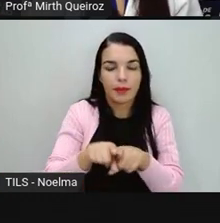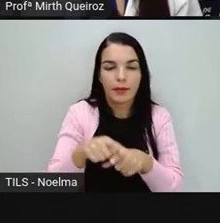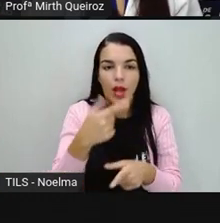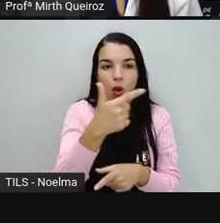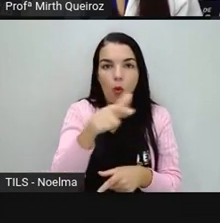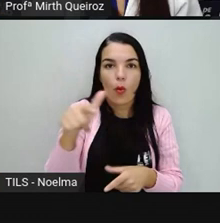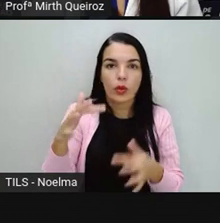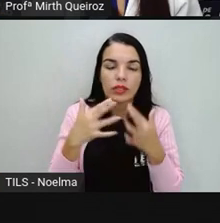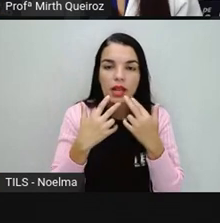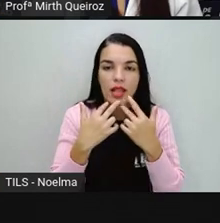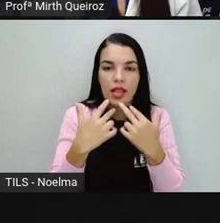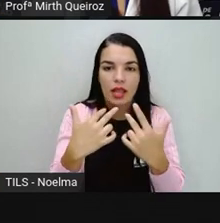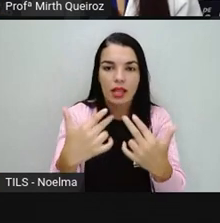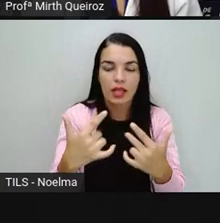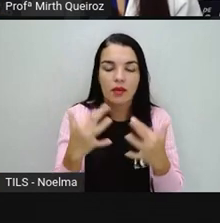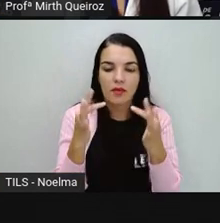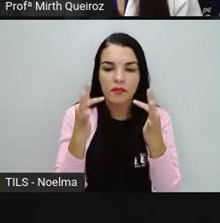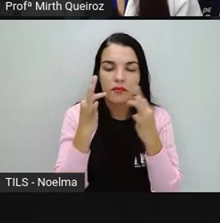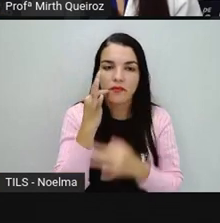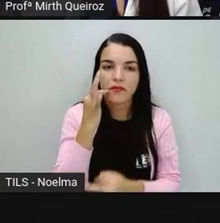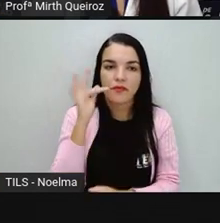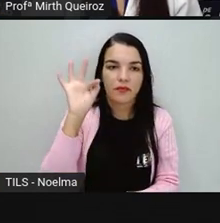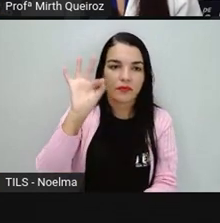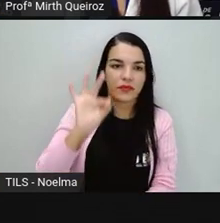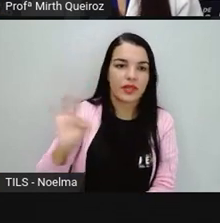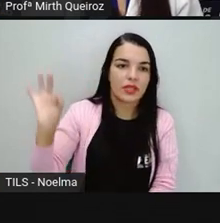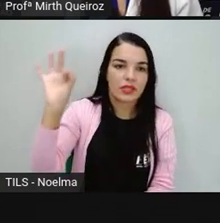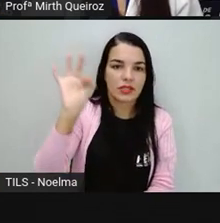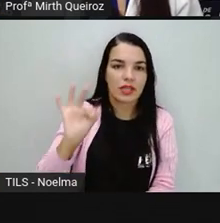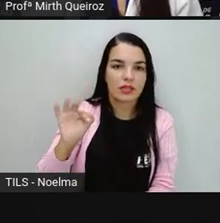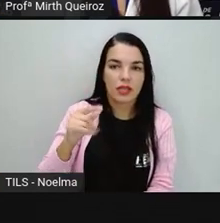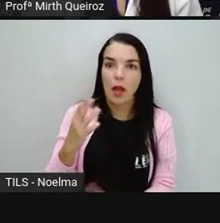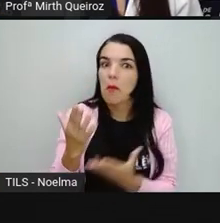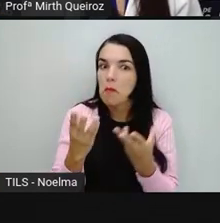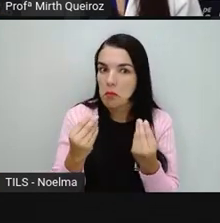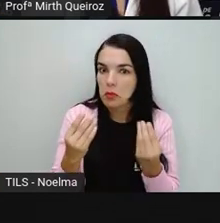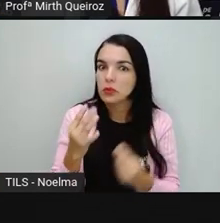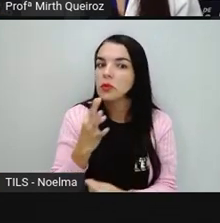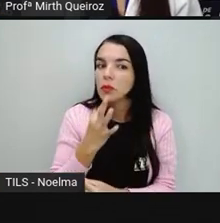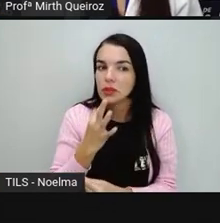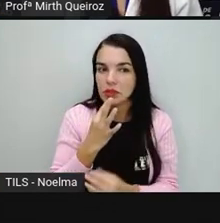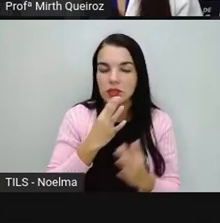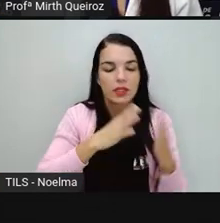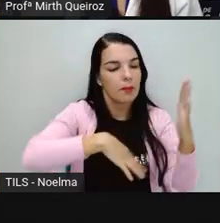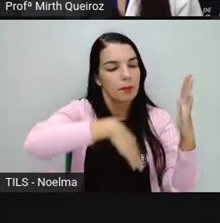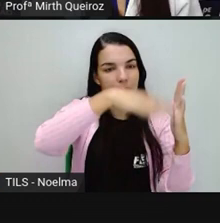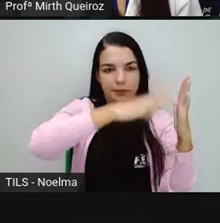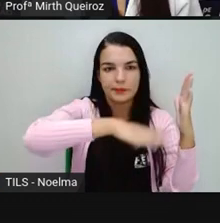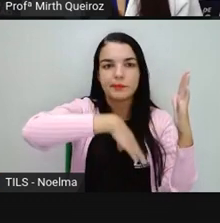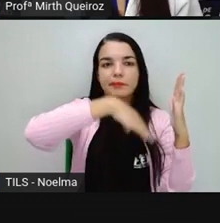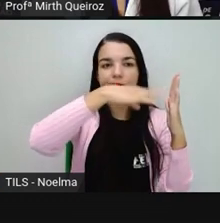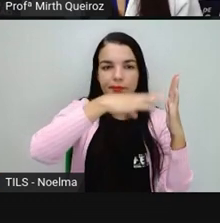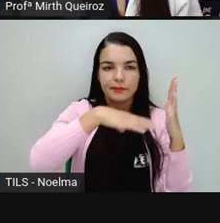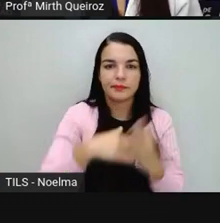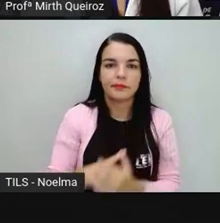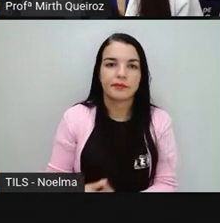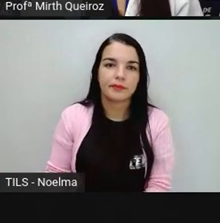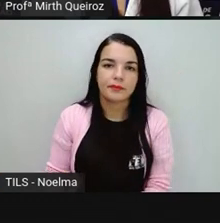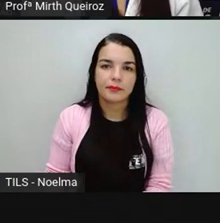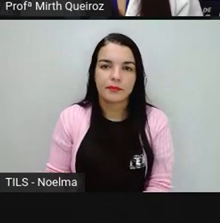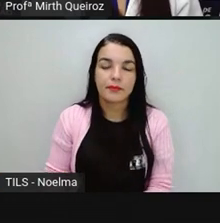francês. E ela é muito, muito reconhecida através aí da sua pintura, certo?